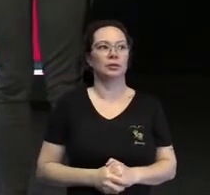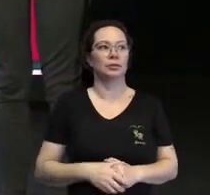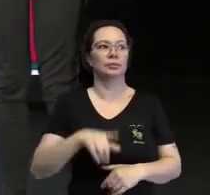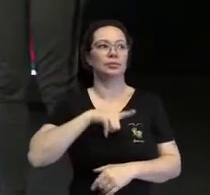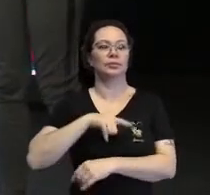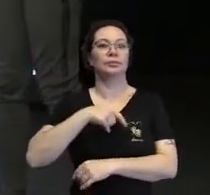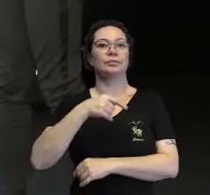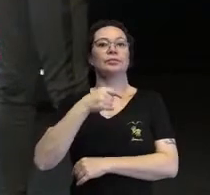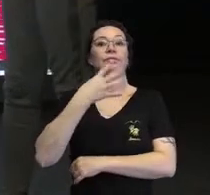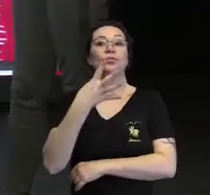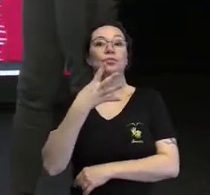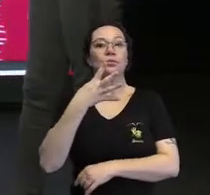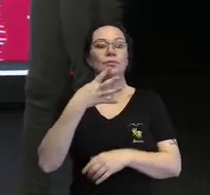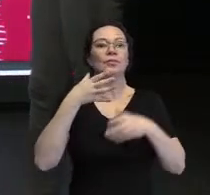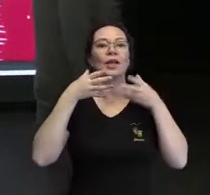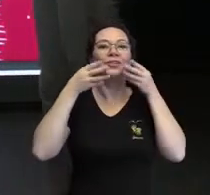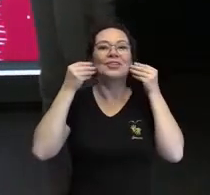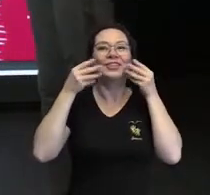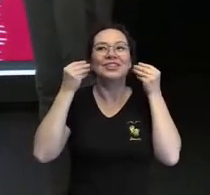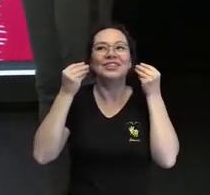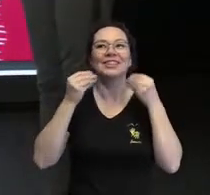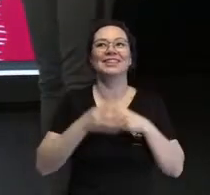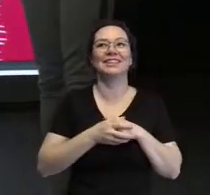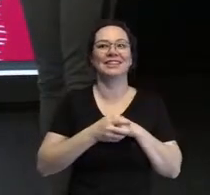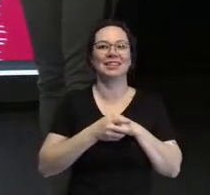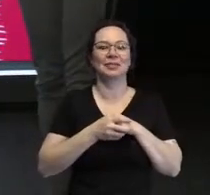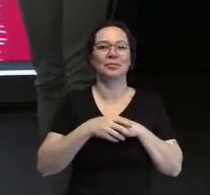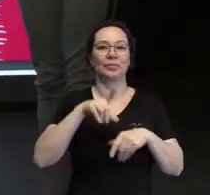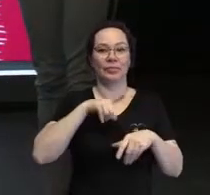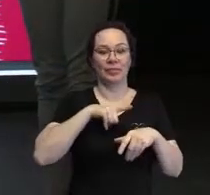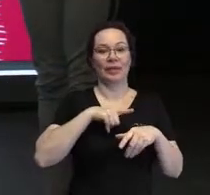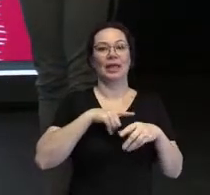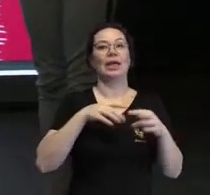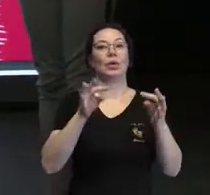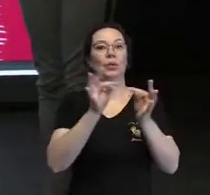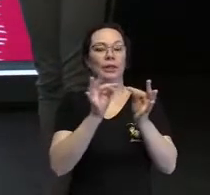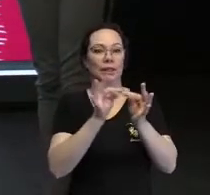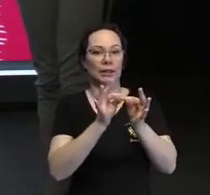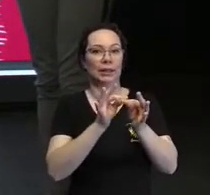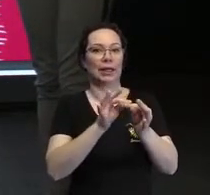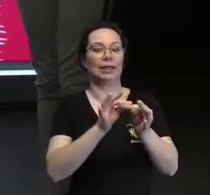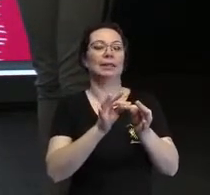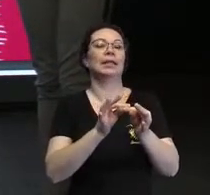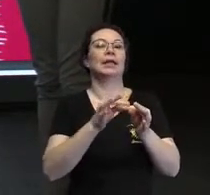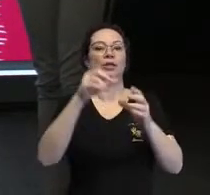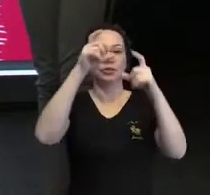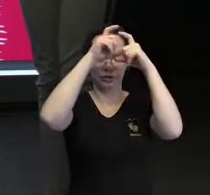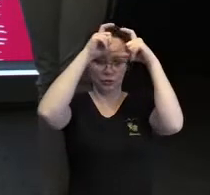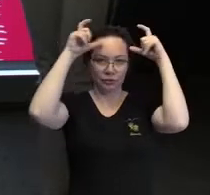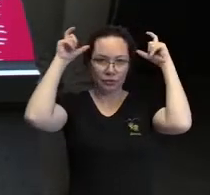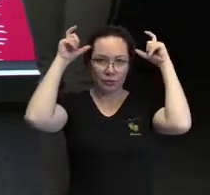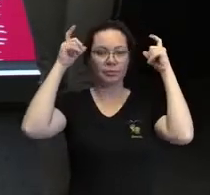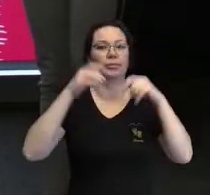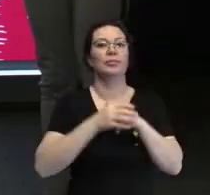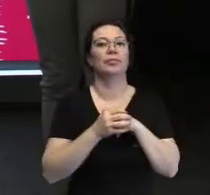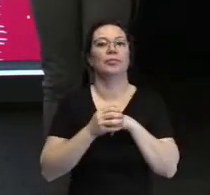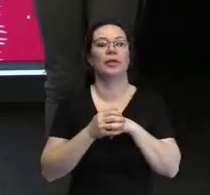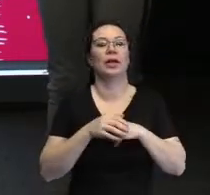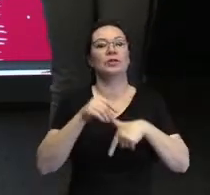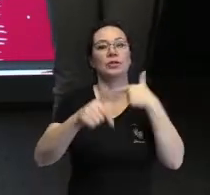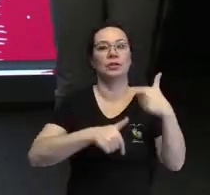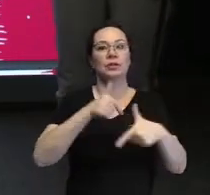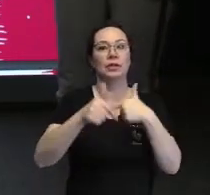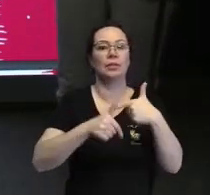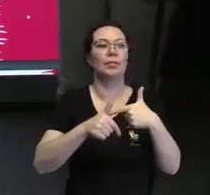tenho quatro gatas, como eu disse, sou técnica de enfermagem hoje, atuo no setor da endoscopia, recuperação